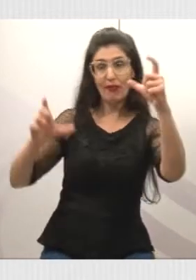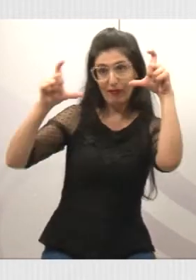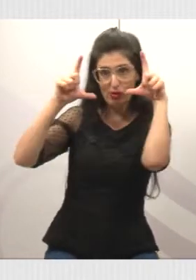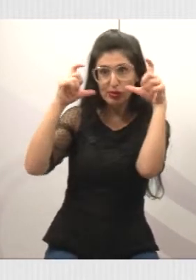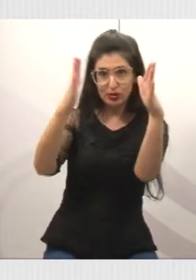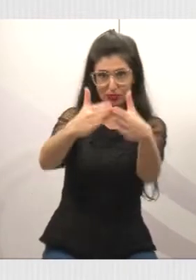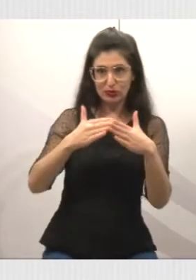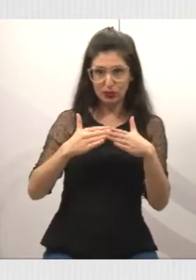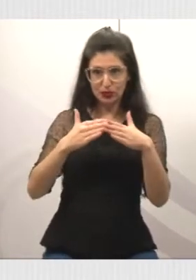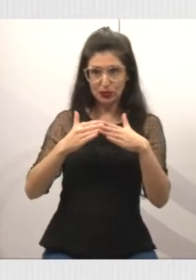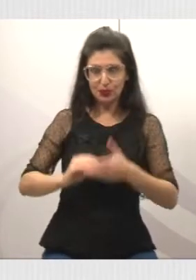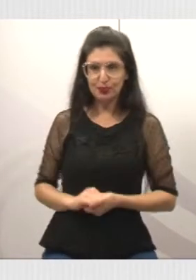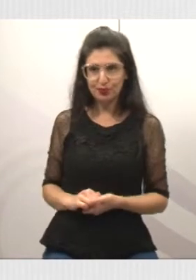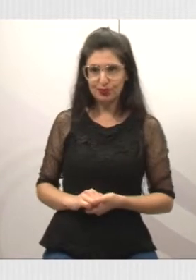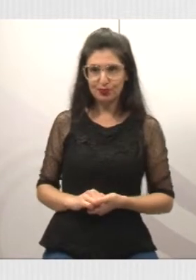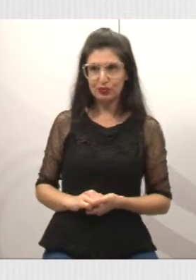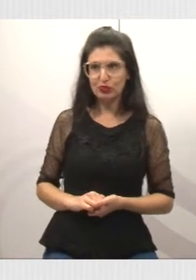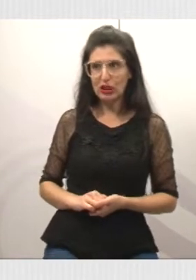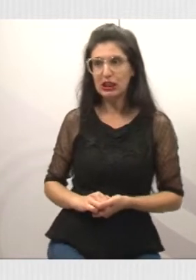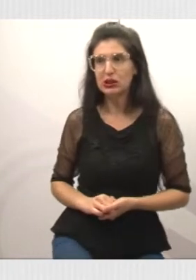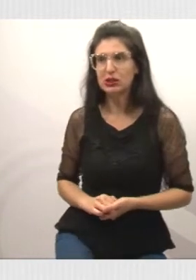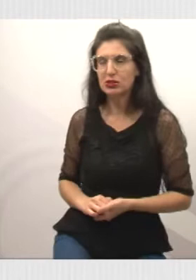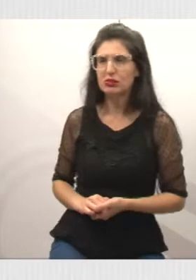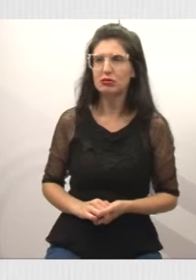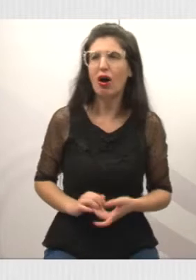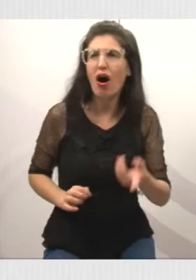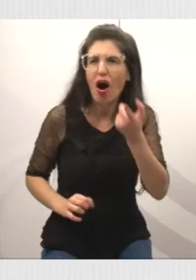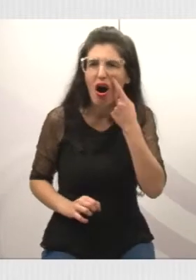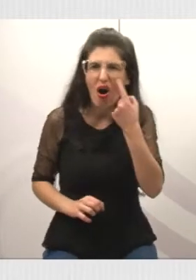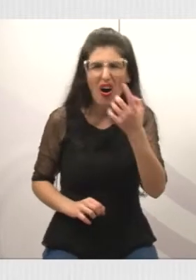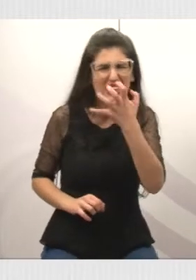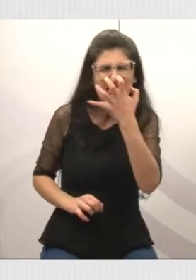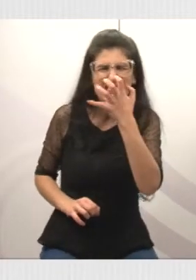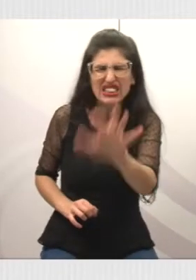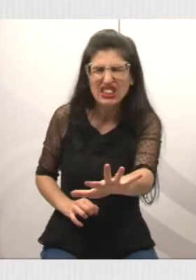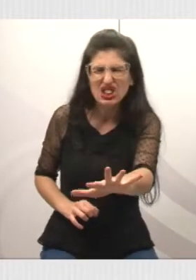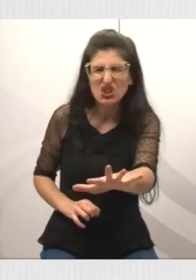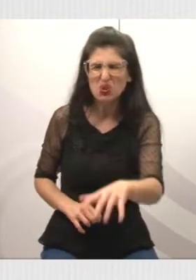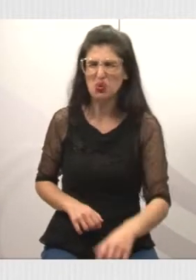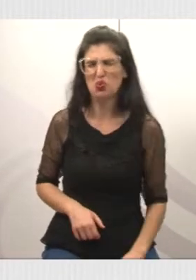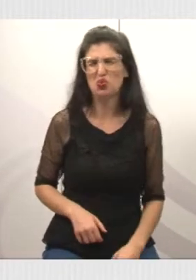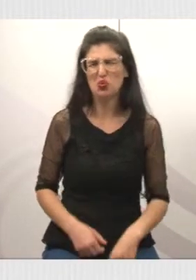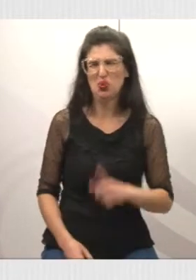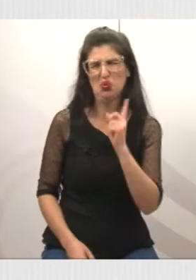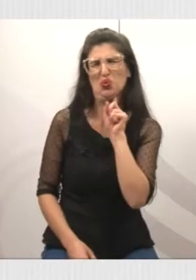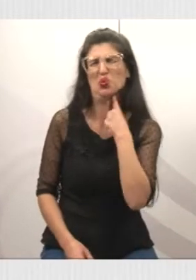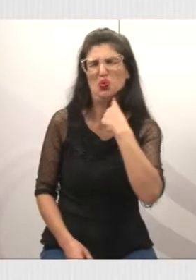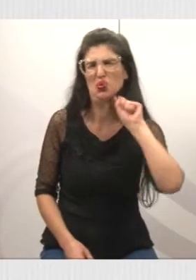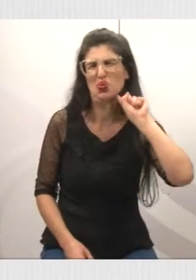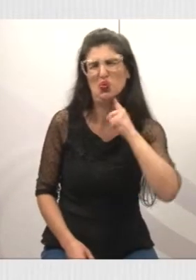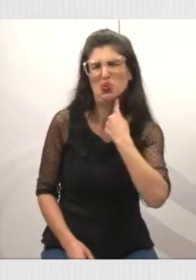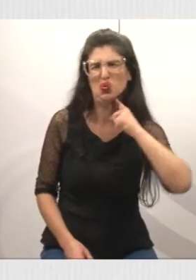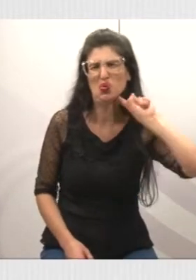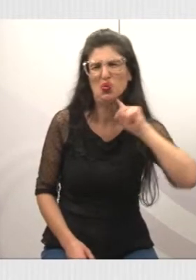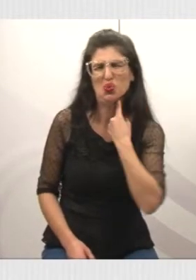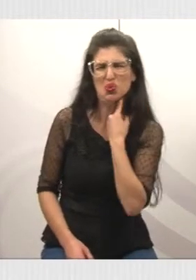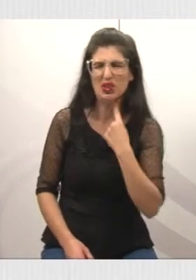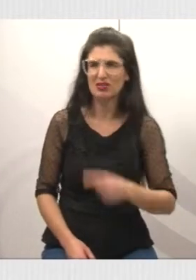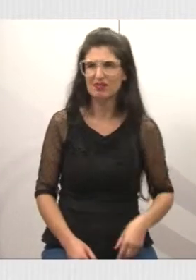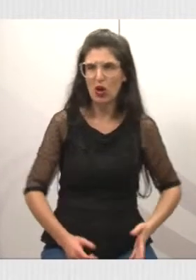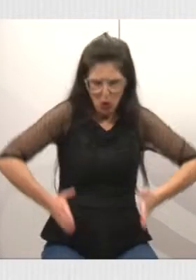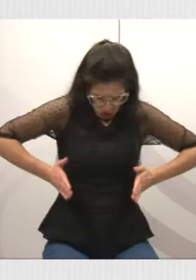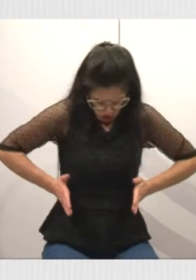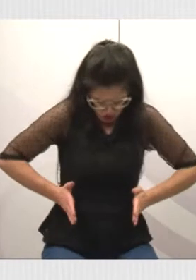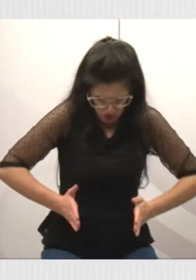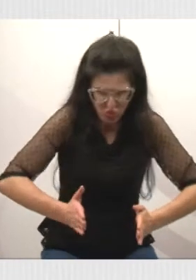gentileza, é uma área que está tomada pelo lixo, né? Não há limpeza dessa viela que faz a